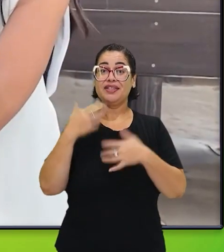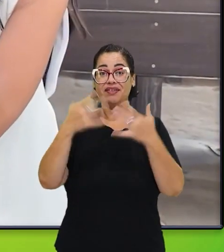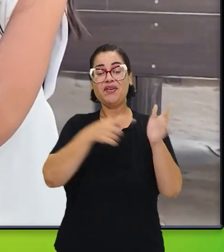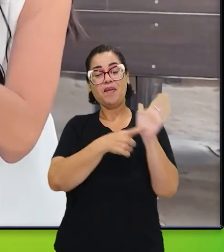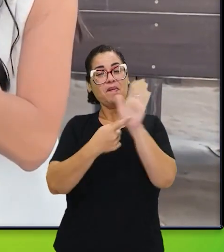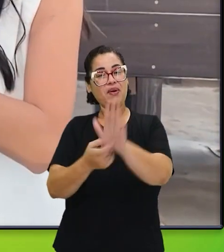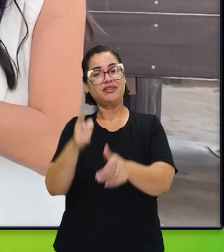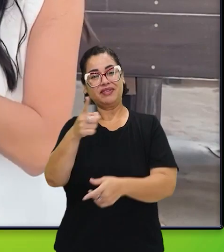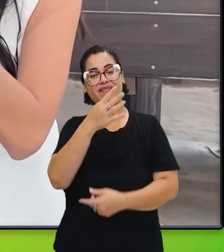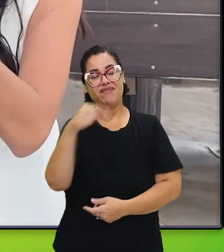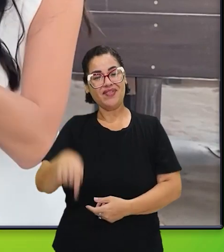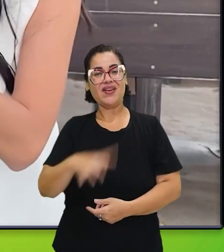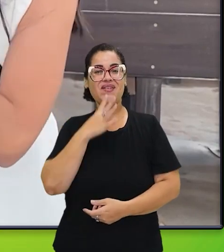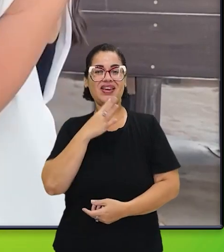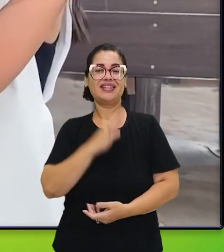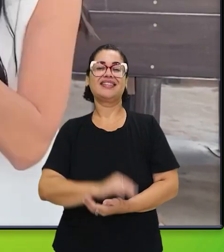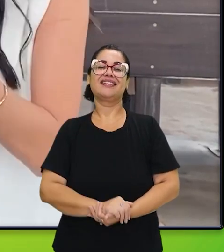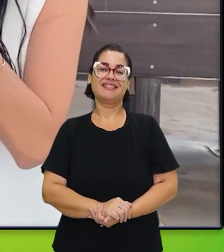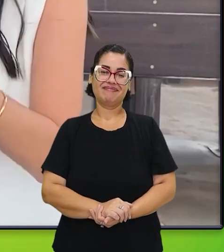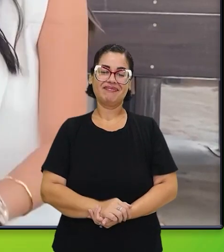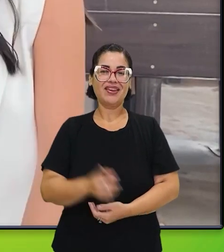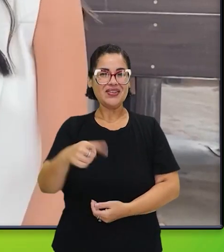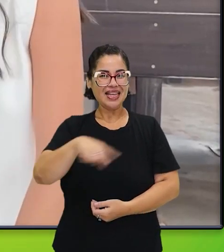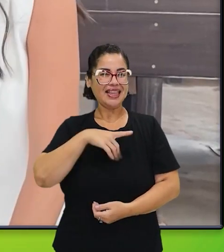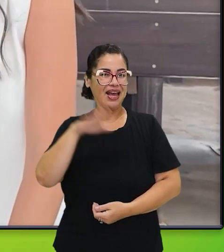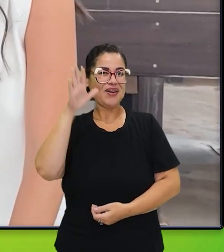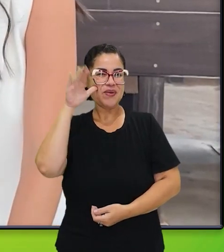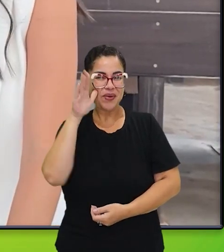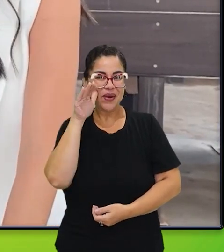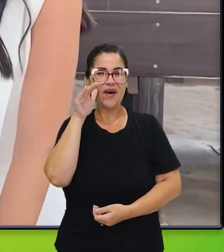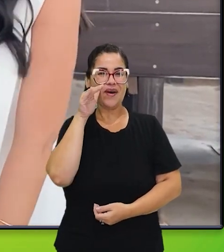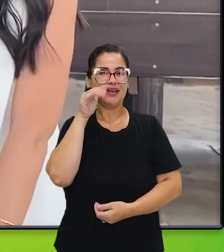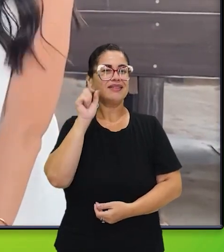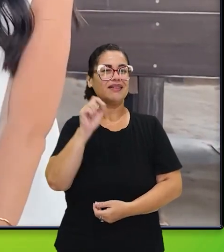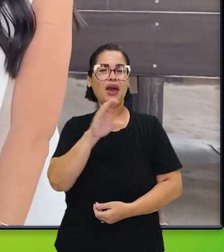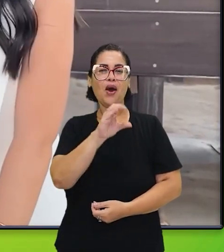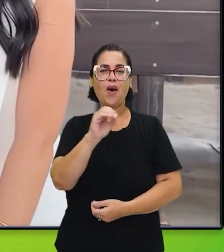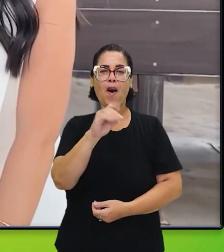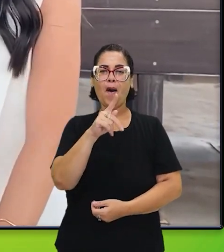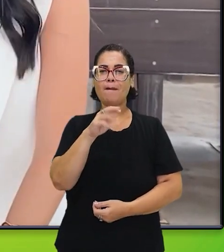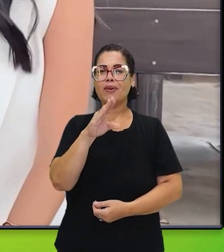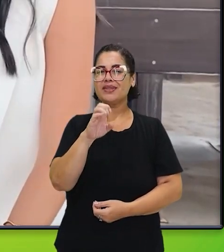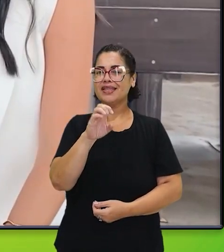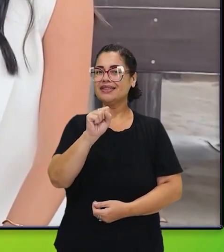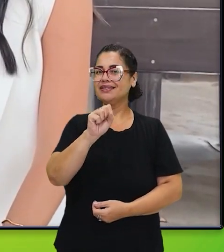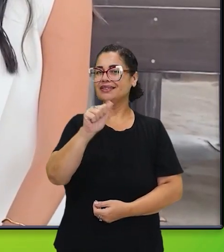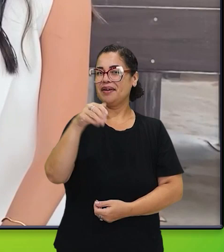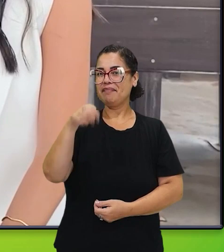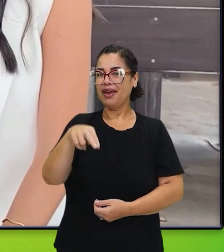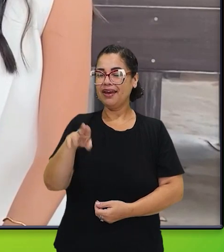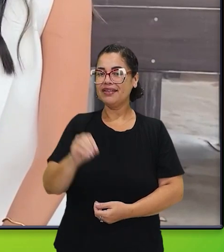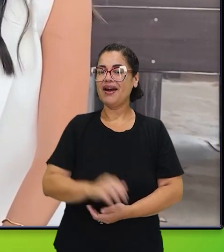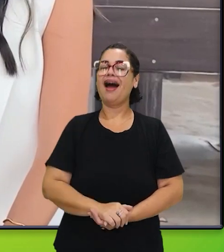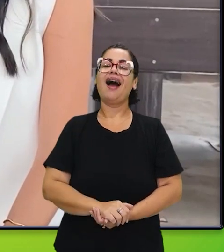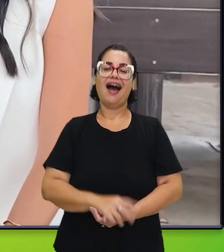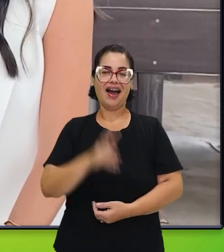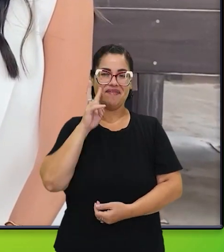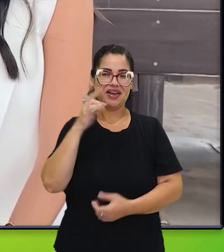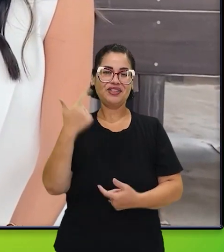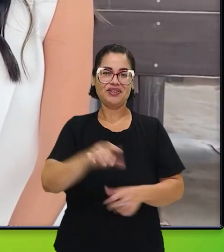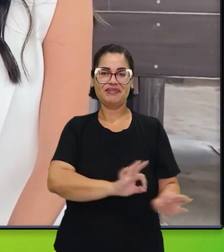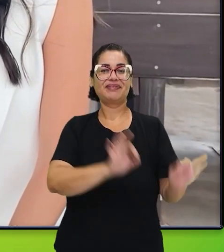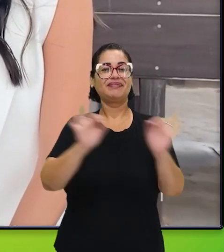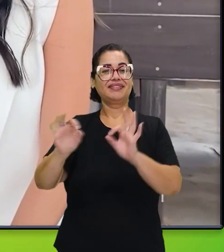Quando a gente tiver o coprocessamento rodando ainda mais, eu chamo vocês de novo pra vocês conhecerem. Ficou curioso ou curiosa sobre o que é